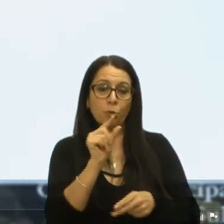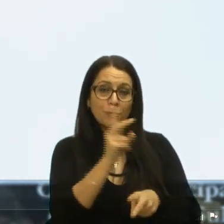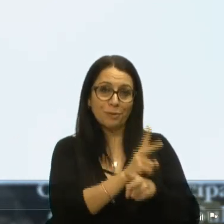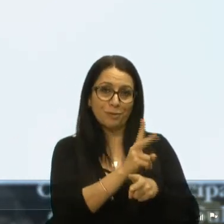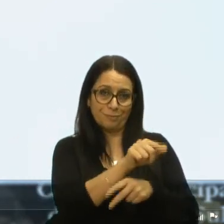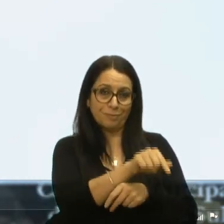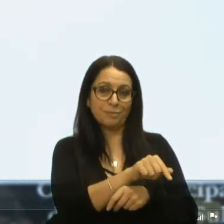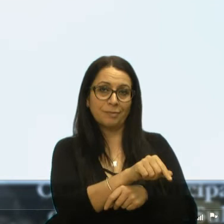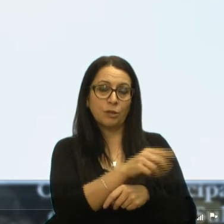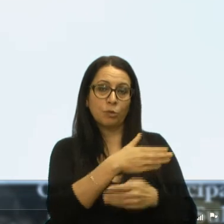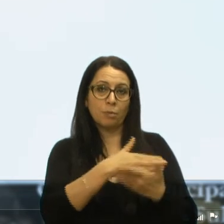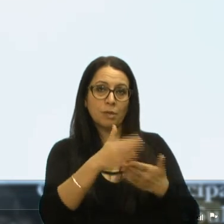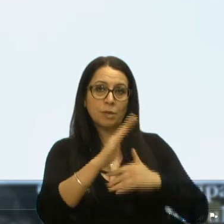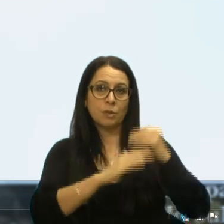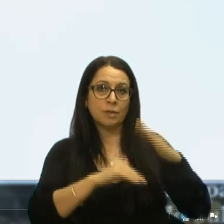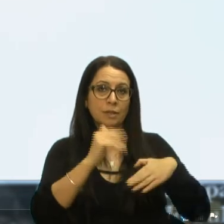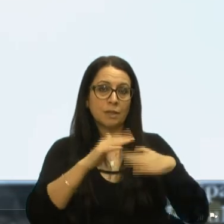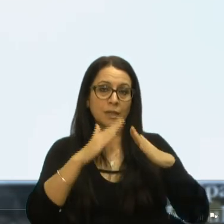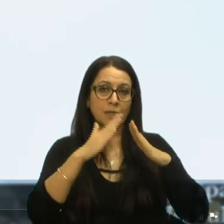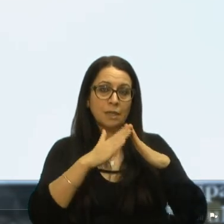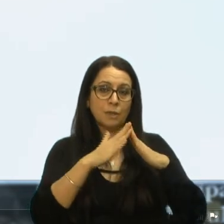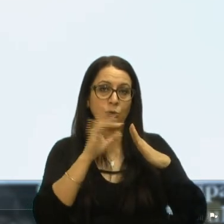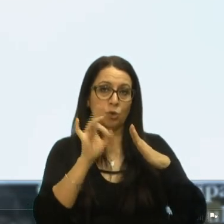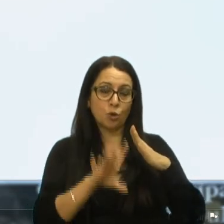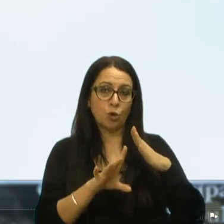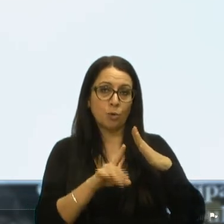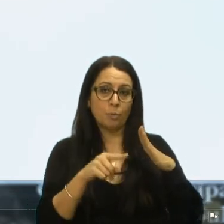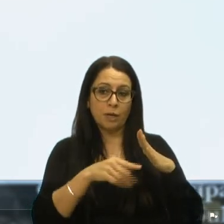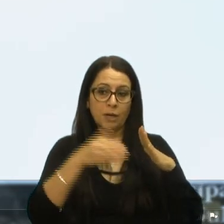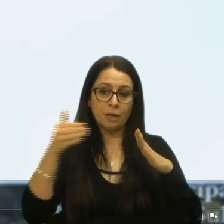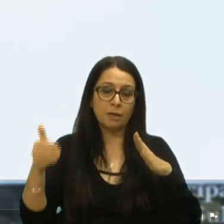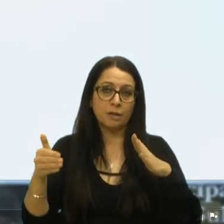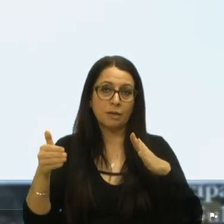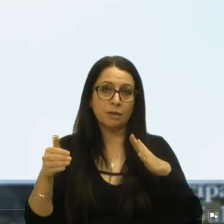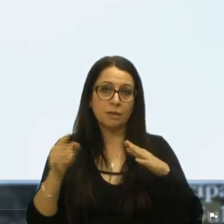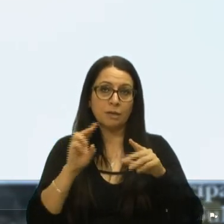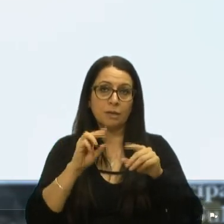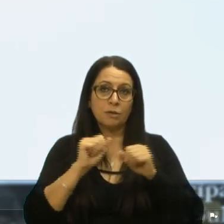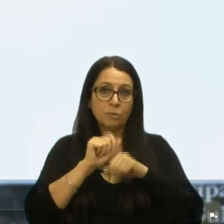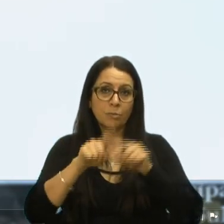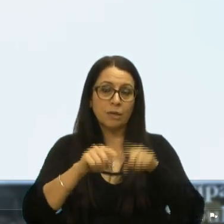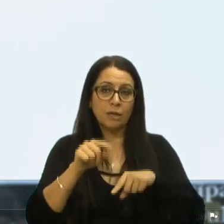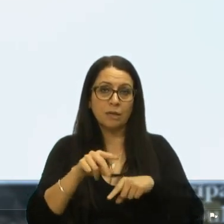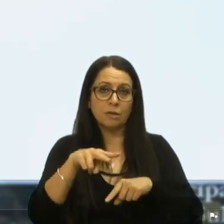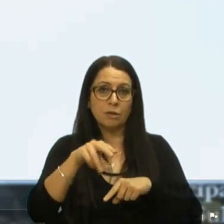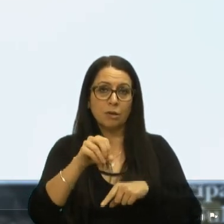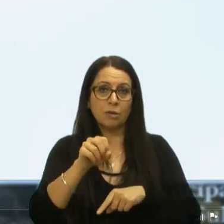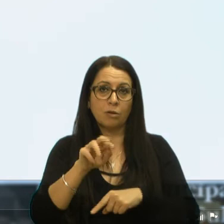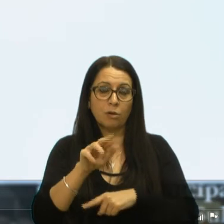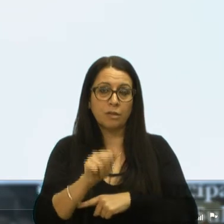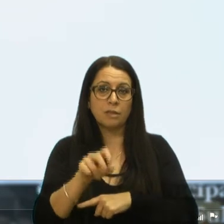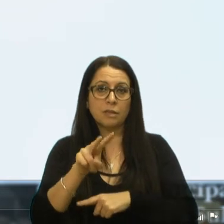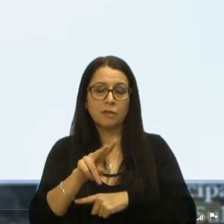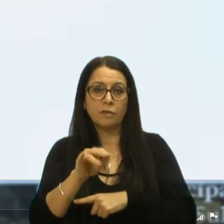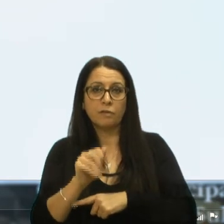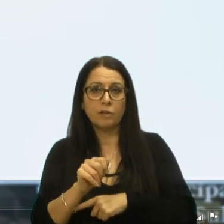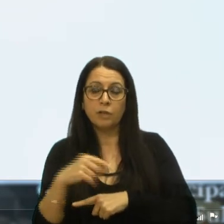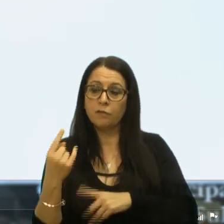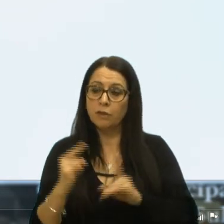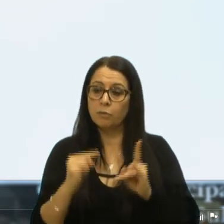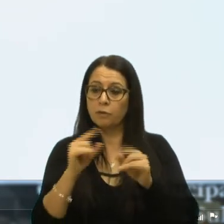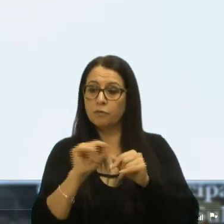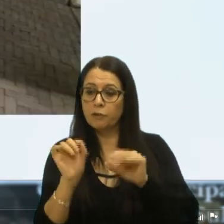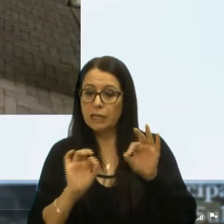iniciado a construção de uma casa só para eles, do lado do mercado da nossa vida. Estava o esqueleto tudo em pé, faltava